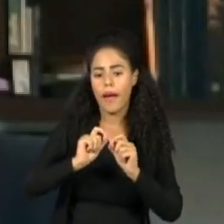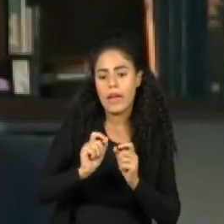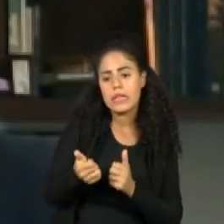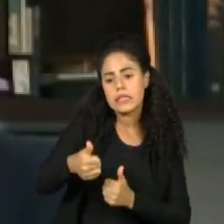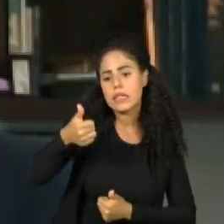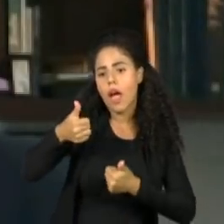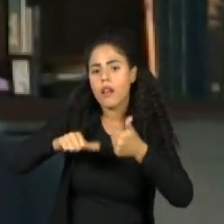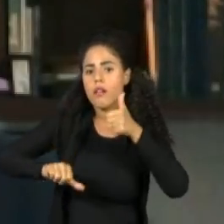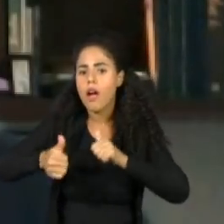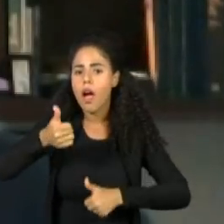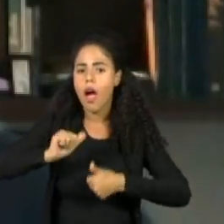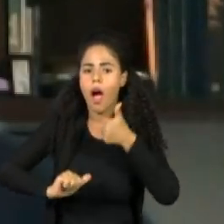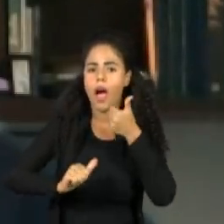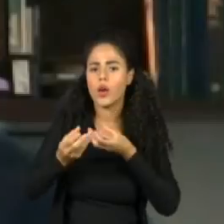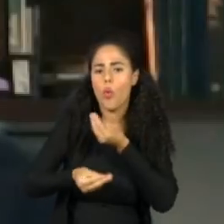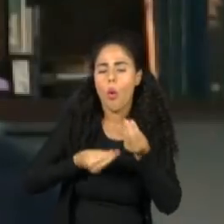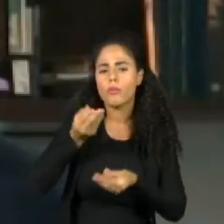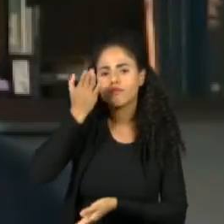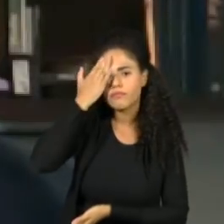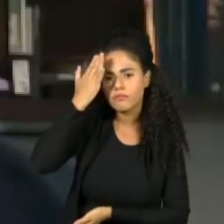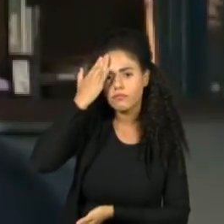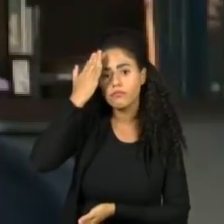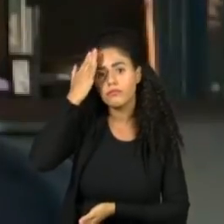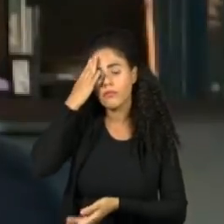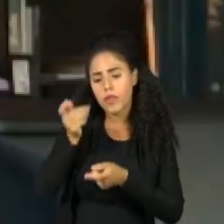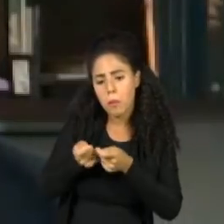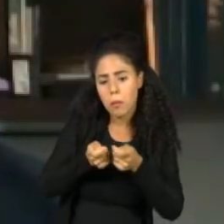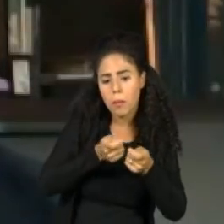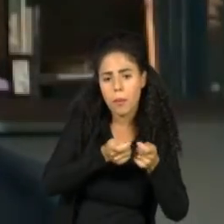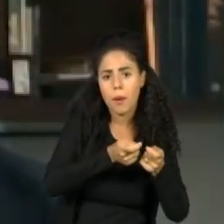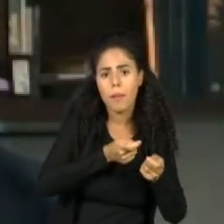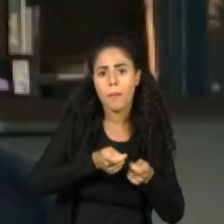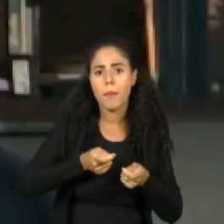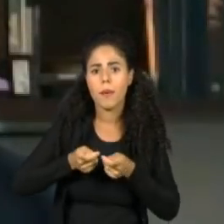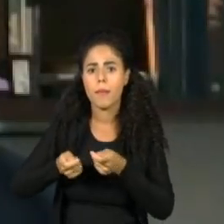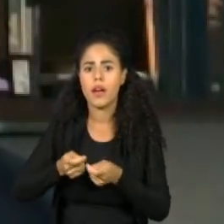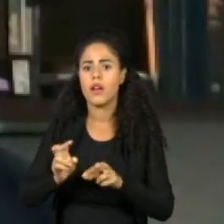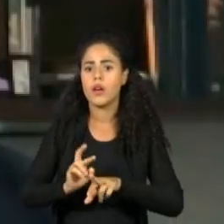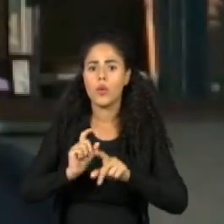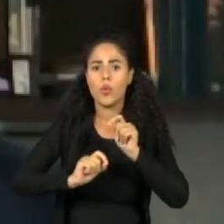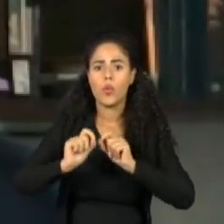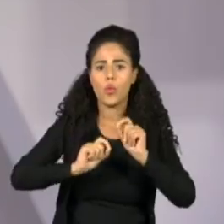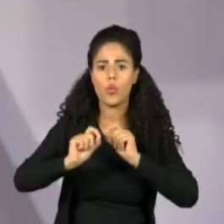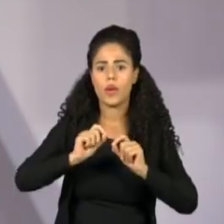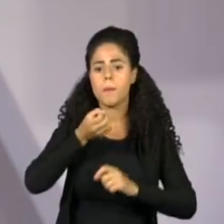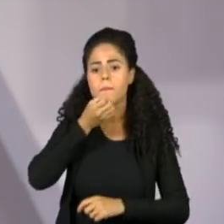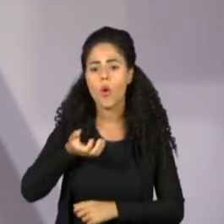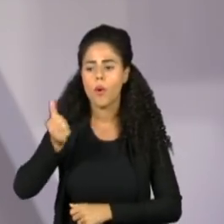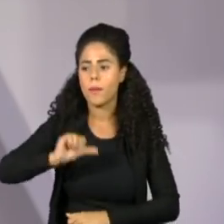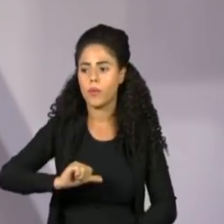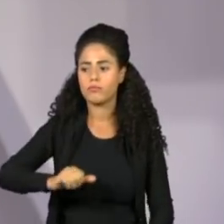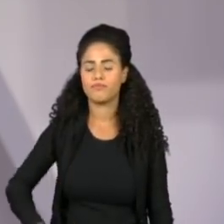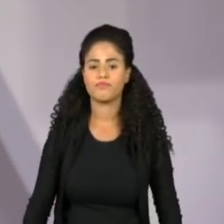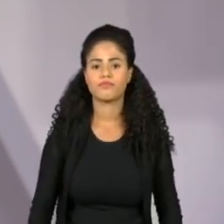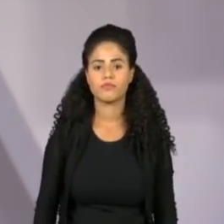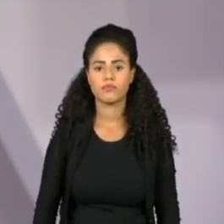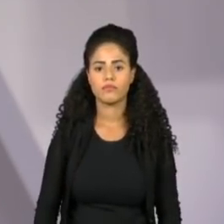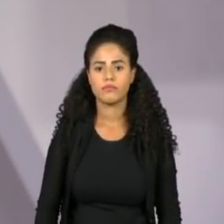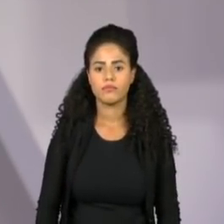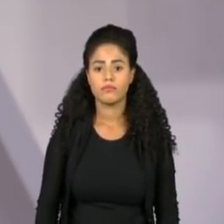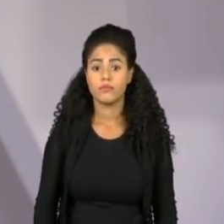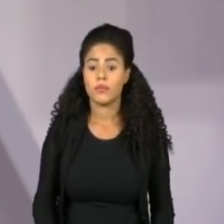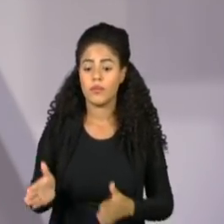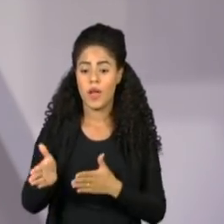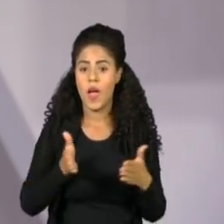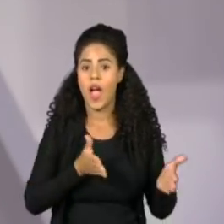errado, perde então a capacidade de verificar quais são as boas medidas e quais são as más. Agora a gente muda de assunto